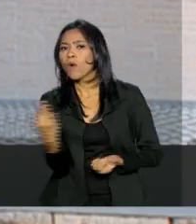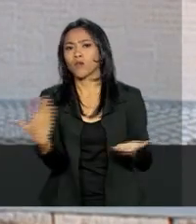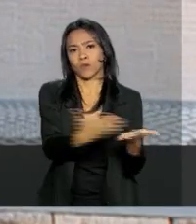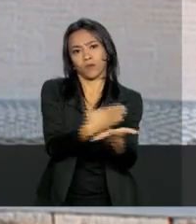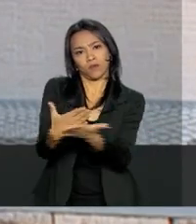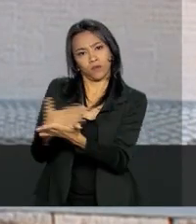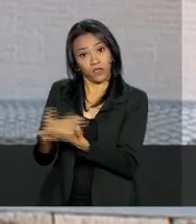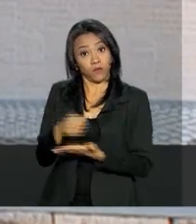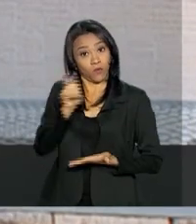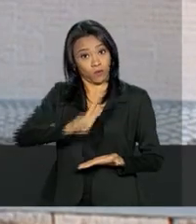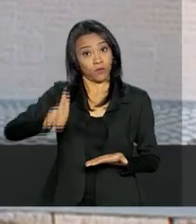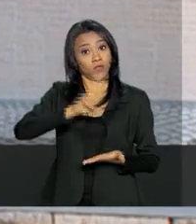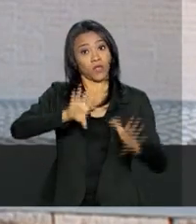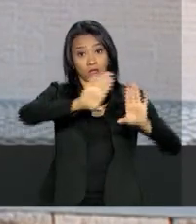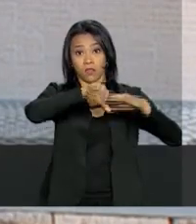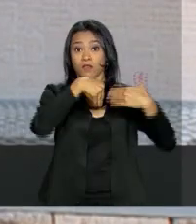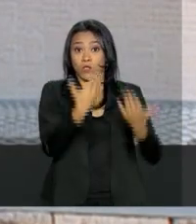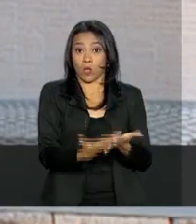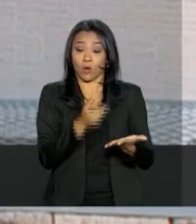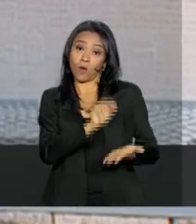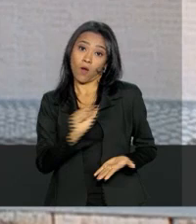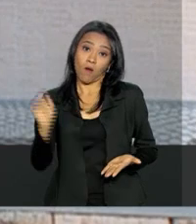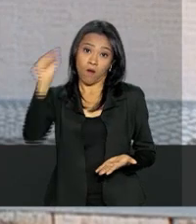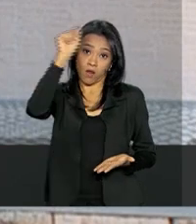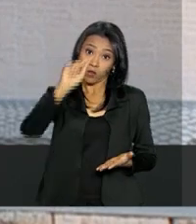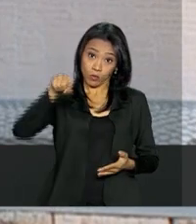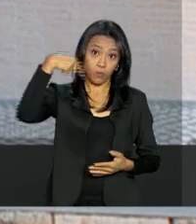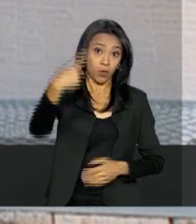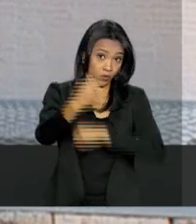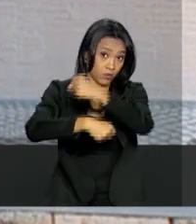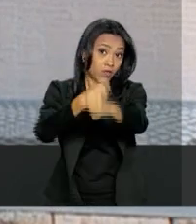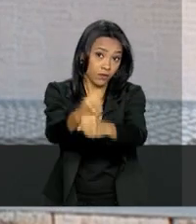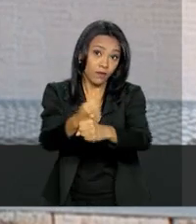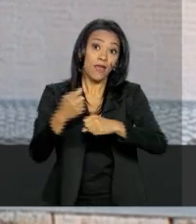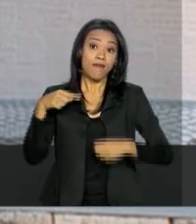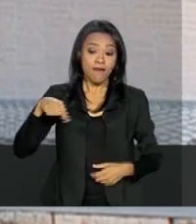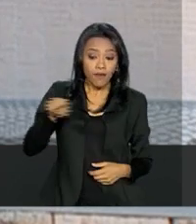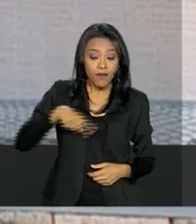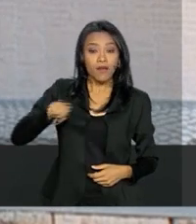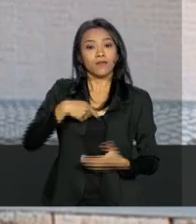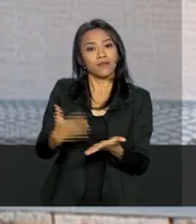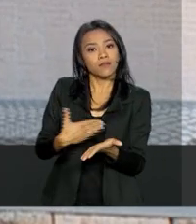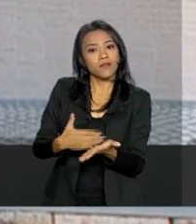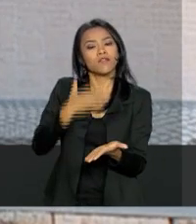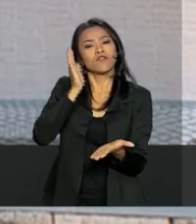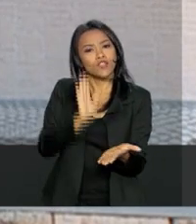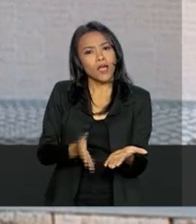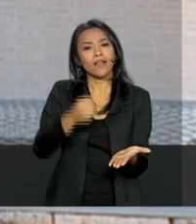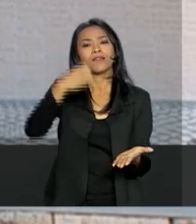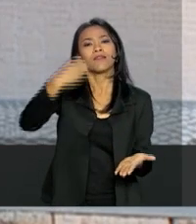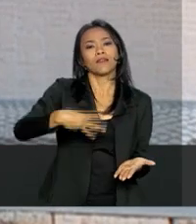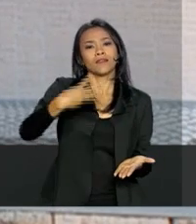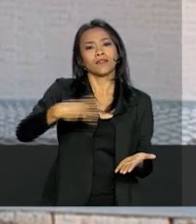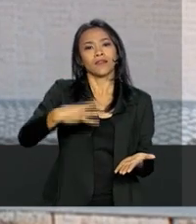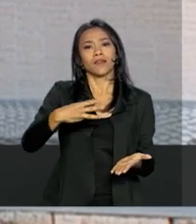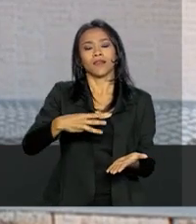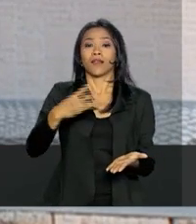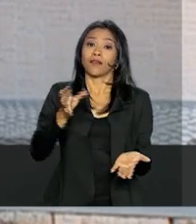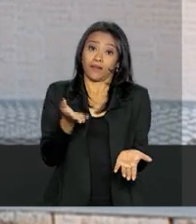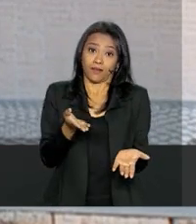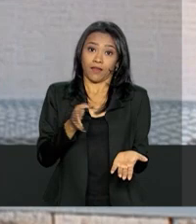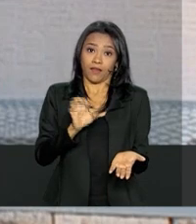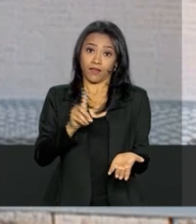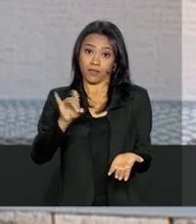que sejam usados em sala de aula no ano que vem, em 2019. Esses livros já são alinhados à terceira versão da Base Nacional Comum